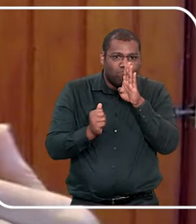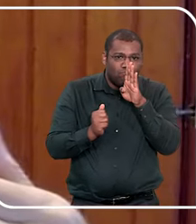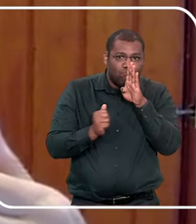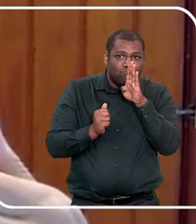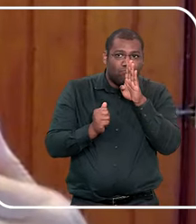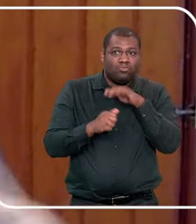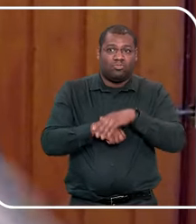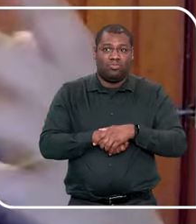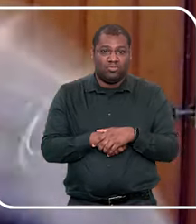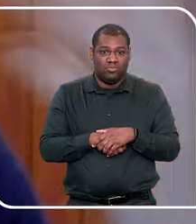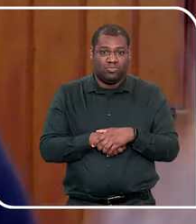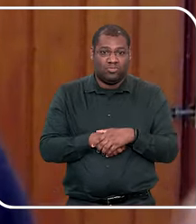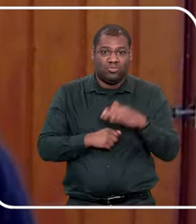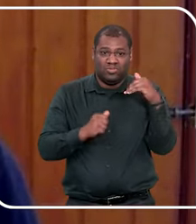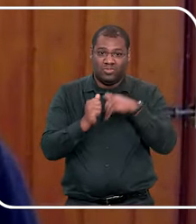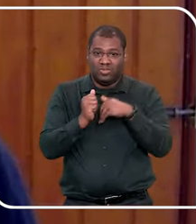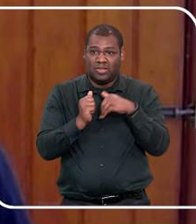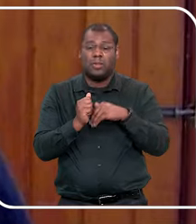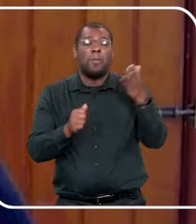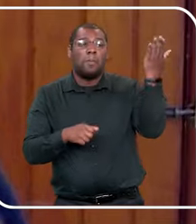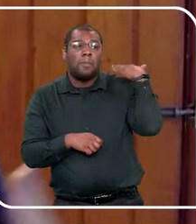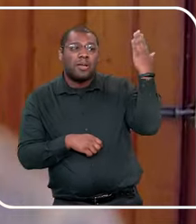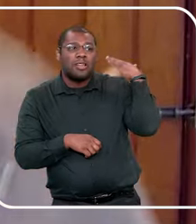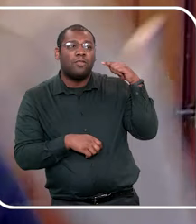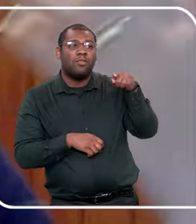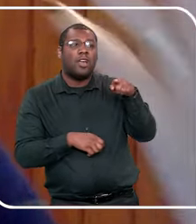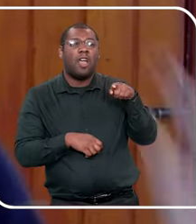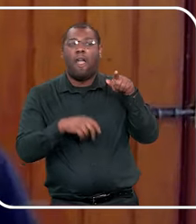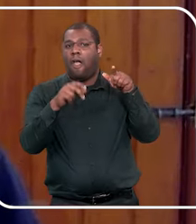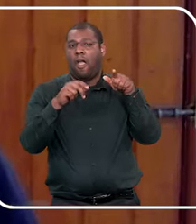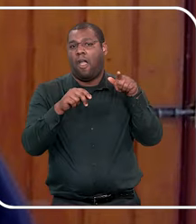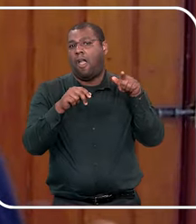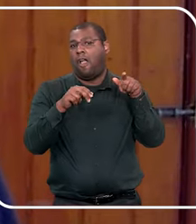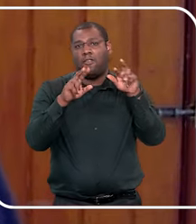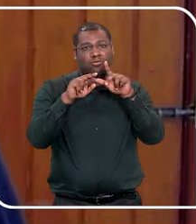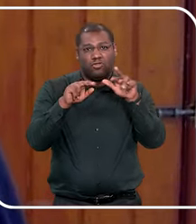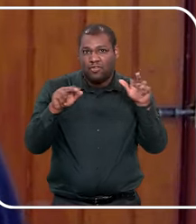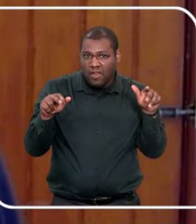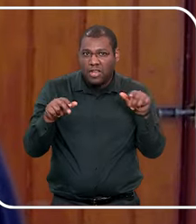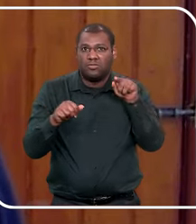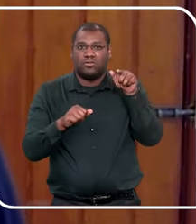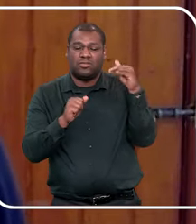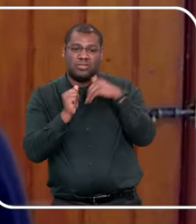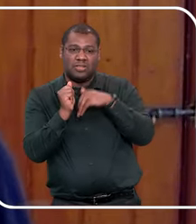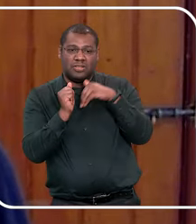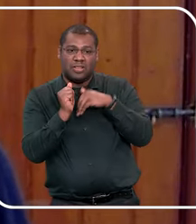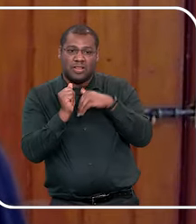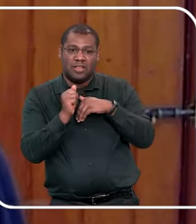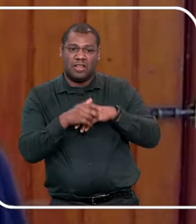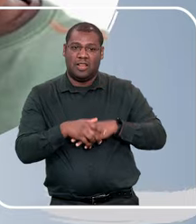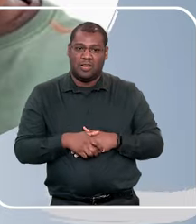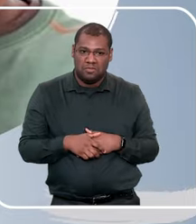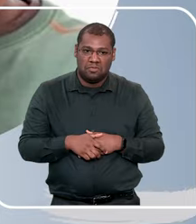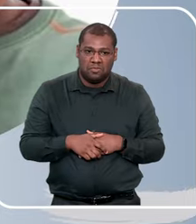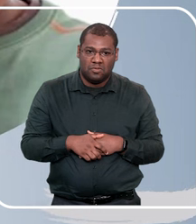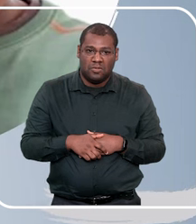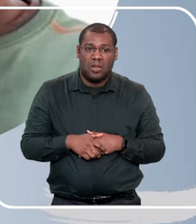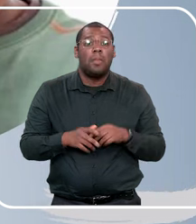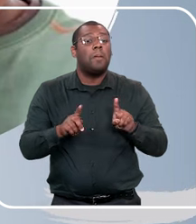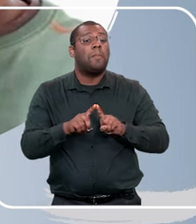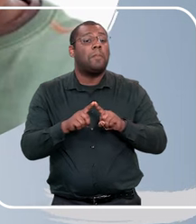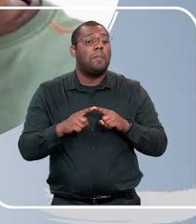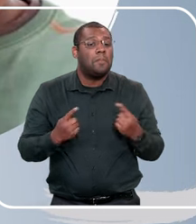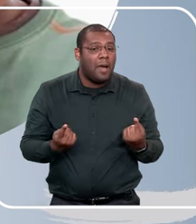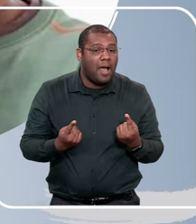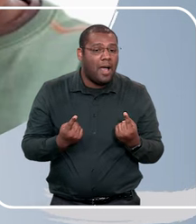saiba, e que nunca saiba que você tem vergonha de uma coisa que você fez no passado, é um segredo que não é pra ser revelado, agora a surpresa não,